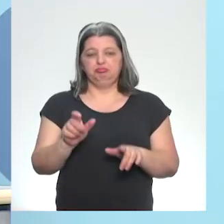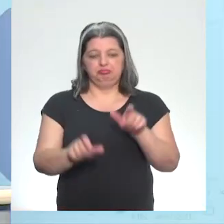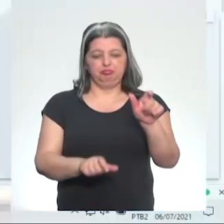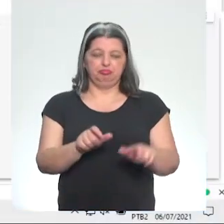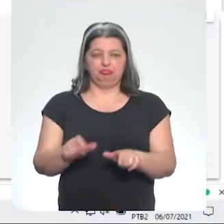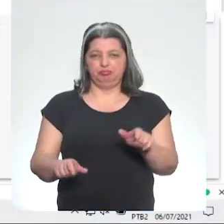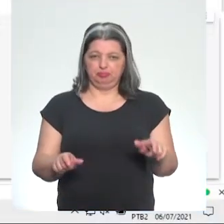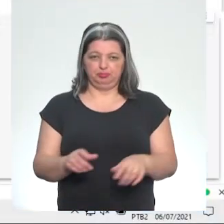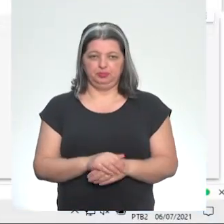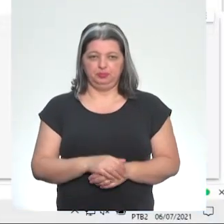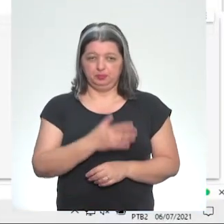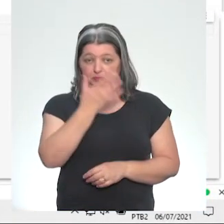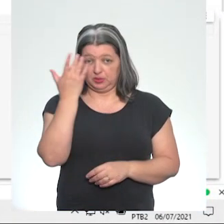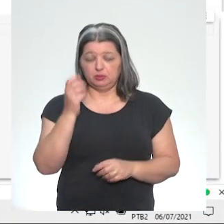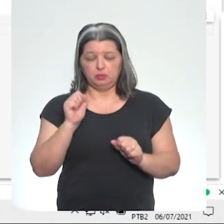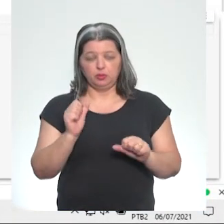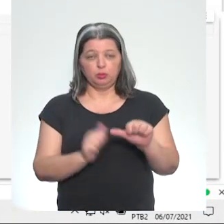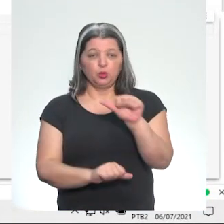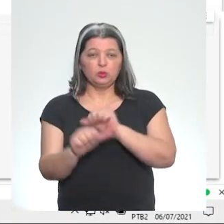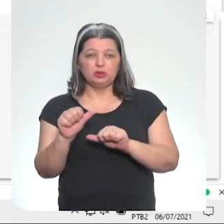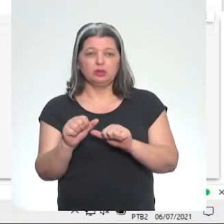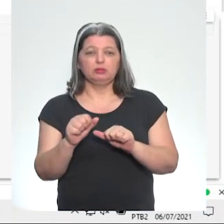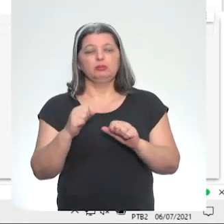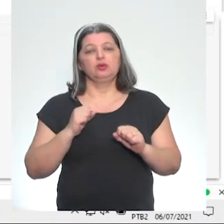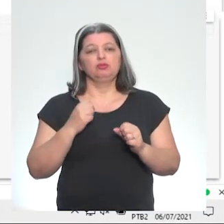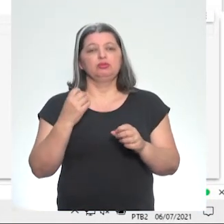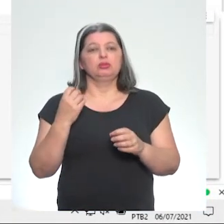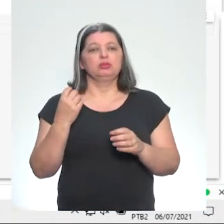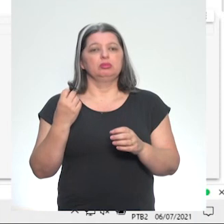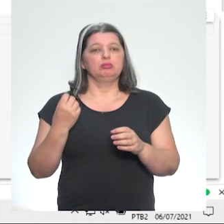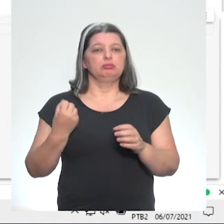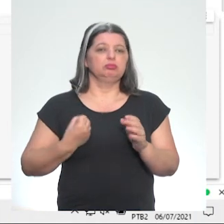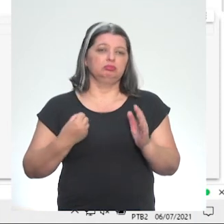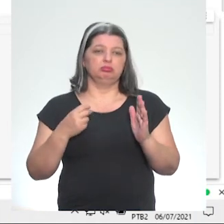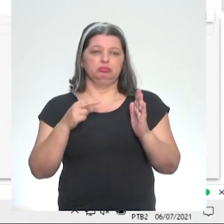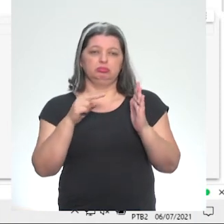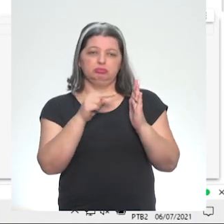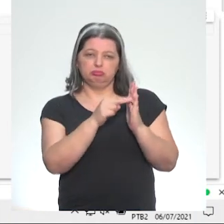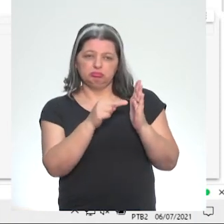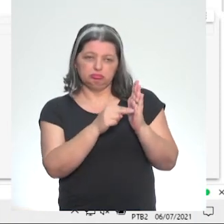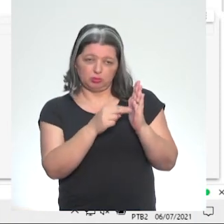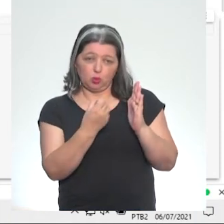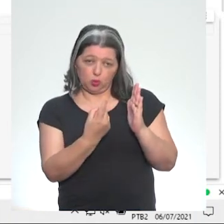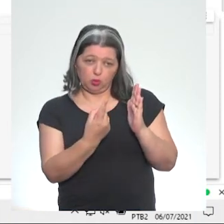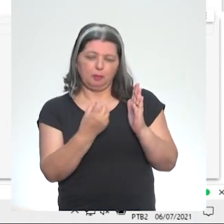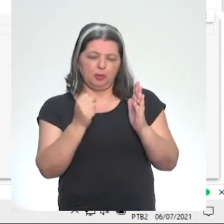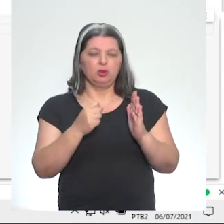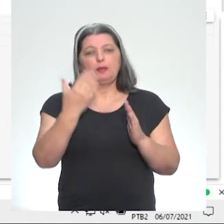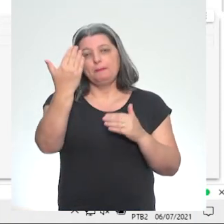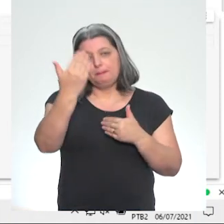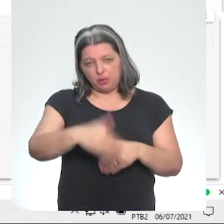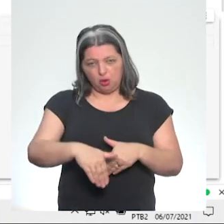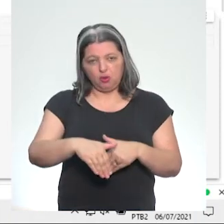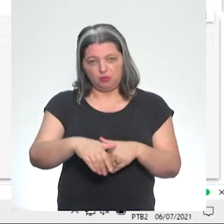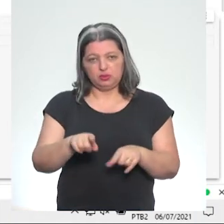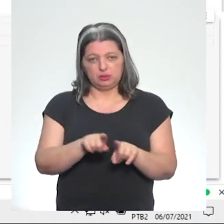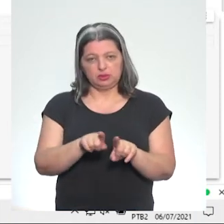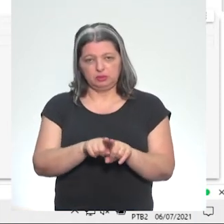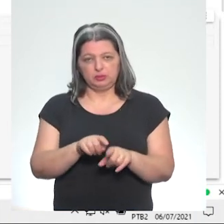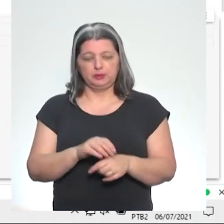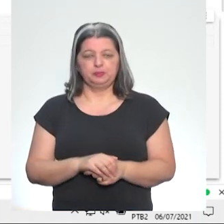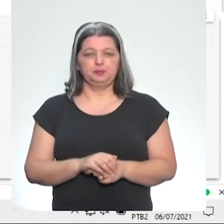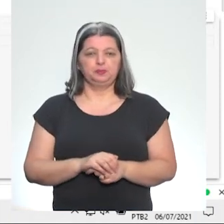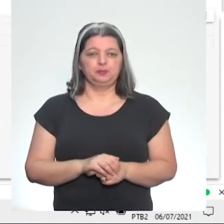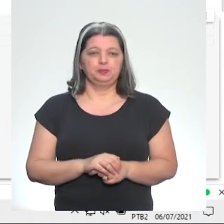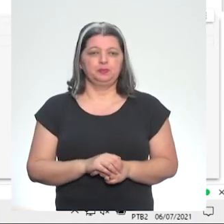mudar aqui, ao invés de nota 1, eu podia colocar prova 1, tudo junto. No caso de nomes, a gente não pode